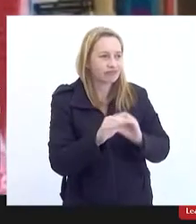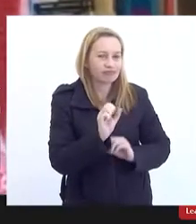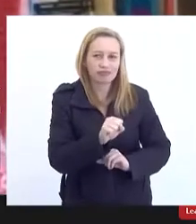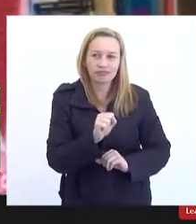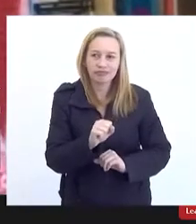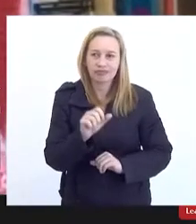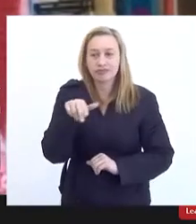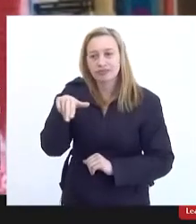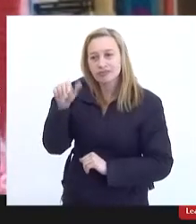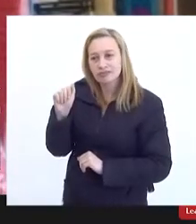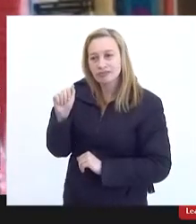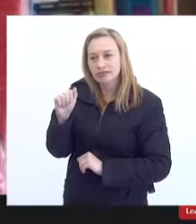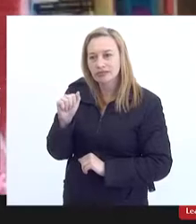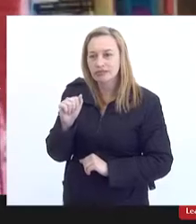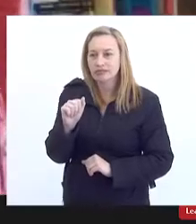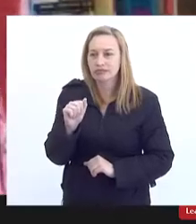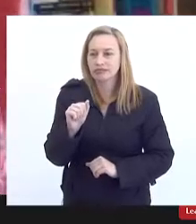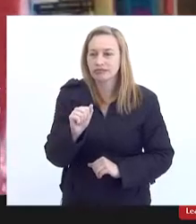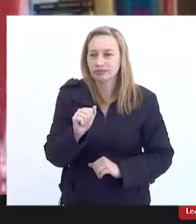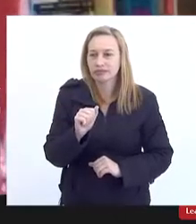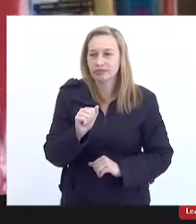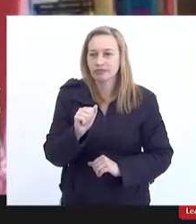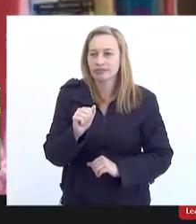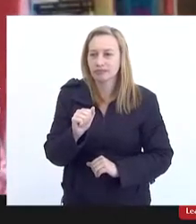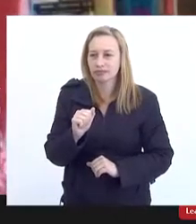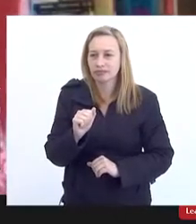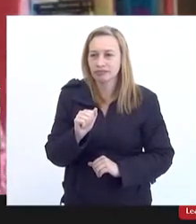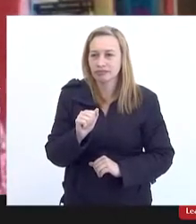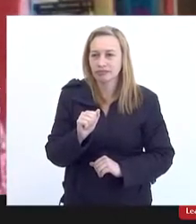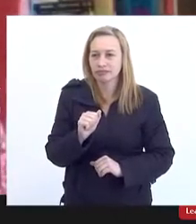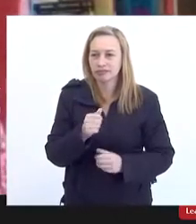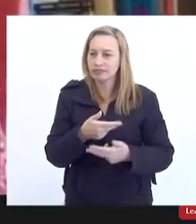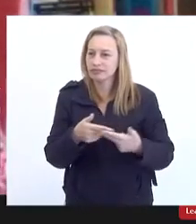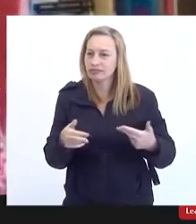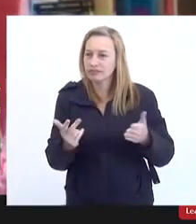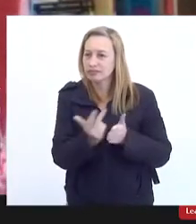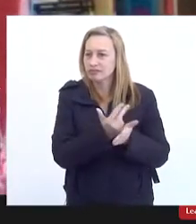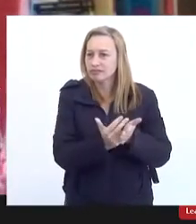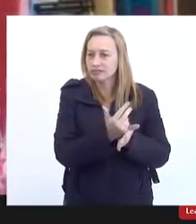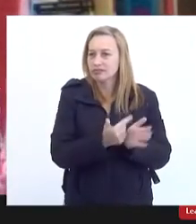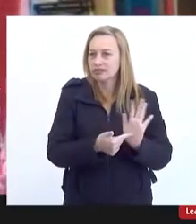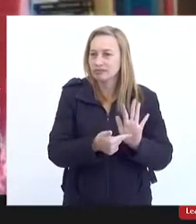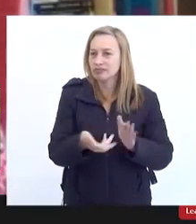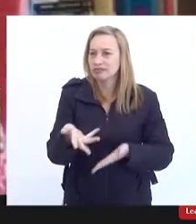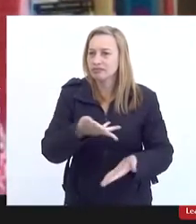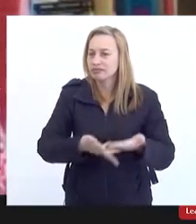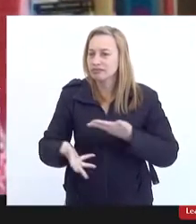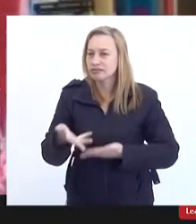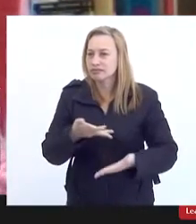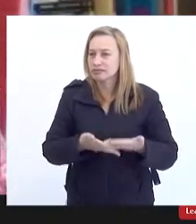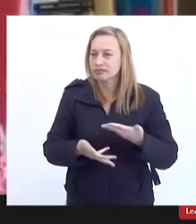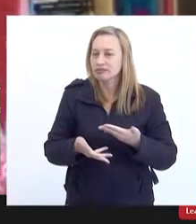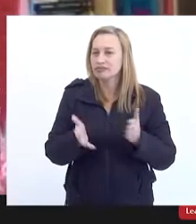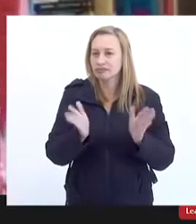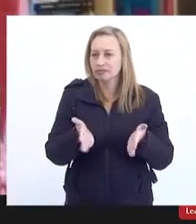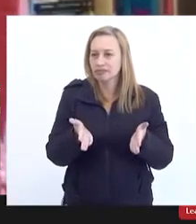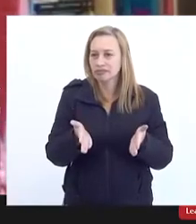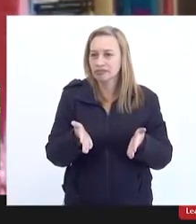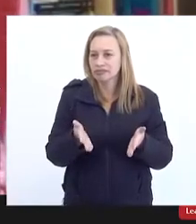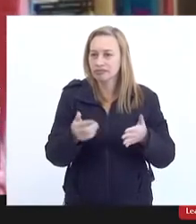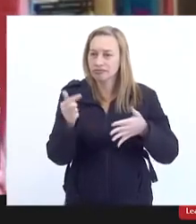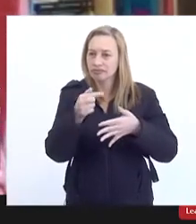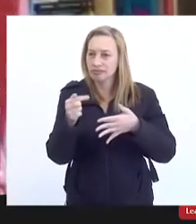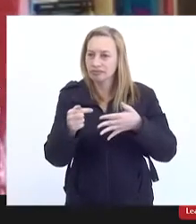pela ANA, pela Agência Nacional de Águas. Obviamente que tenho sempre muitos mapas para mostrar para vocês e para compartilhar e hoje estou fazendo alguns